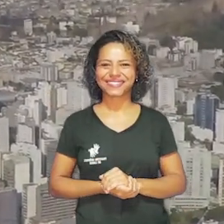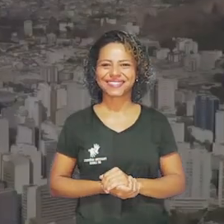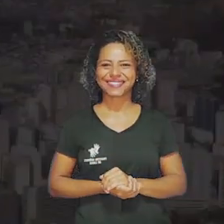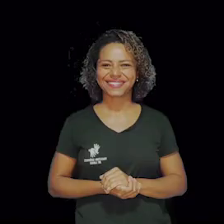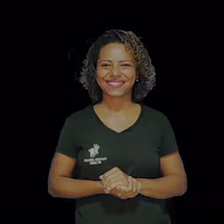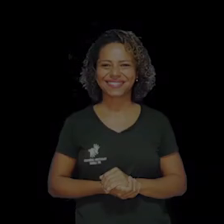BRASIL